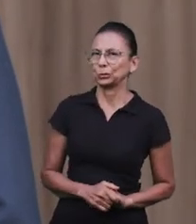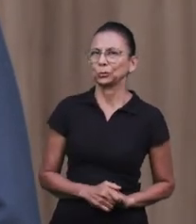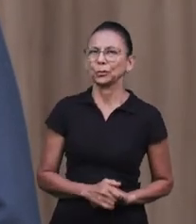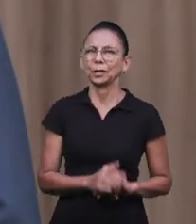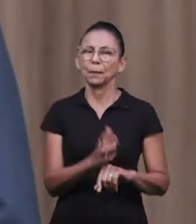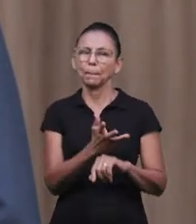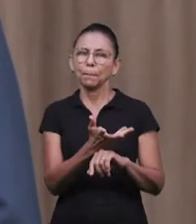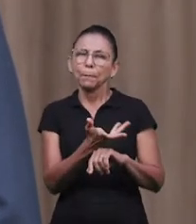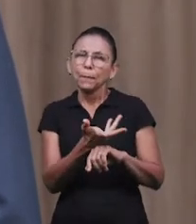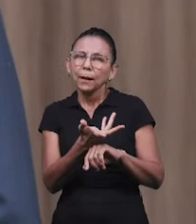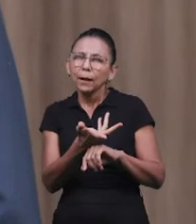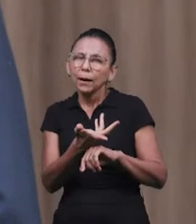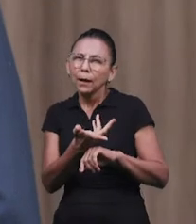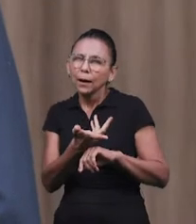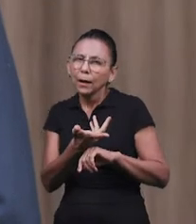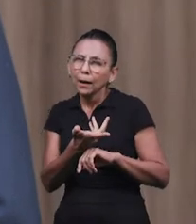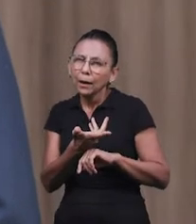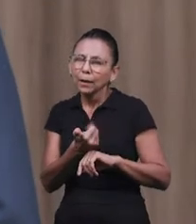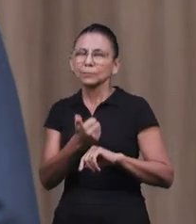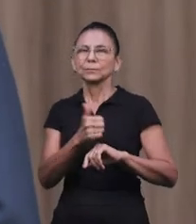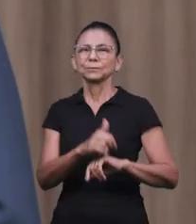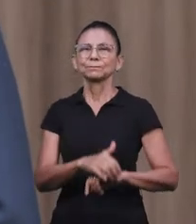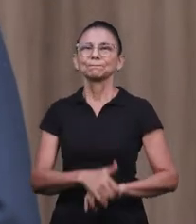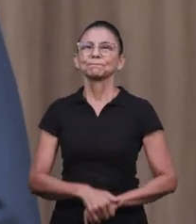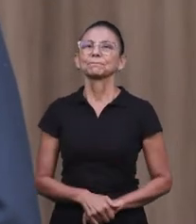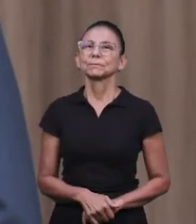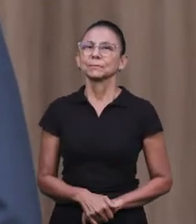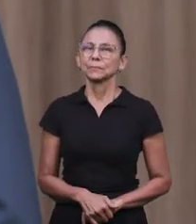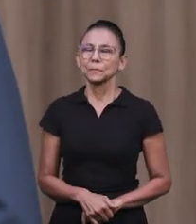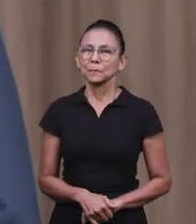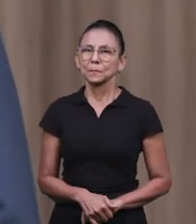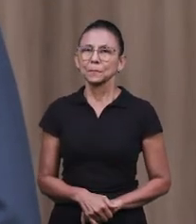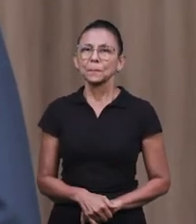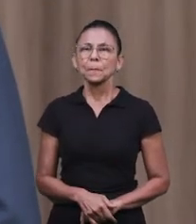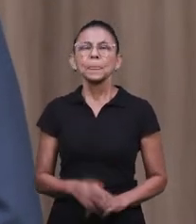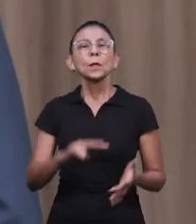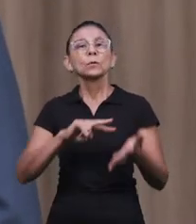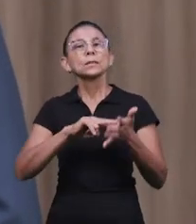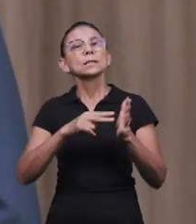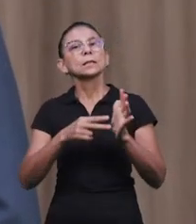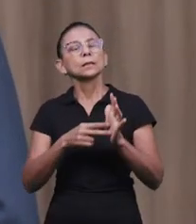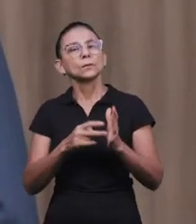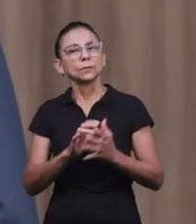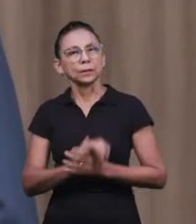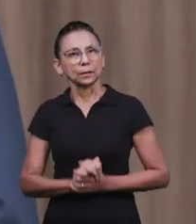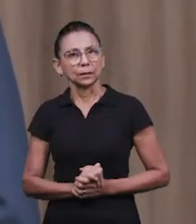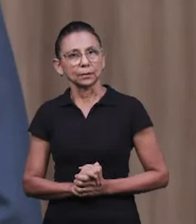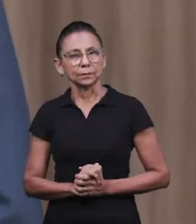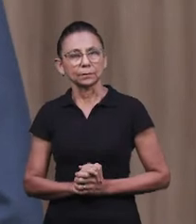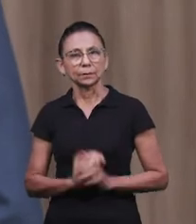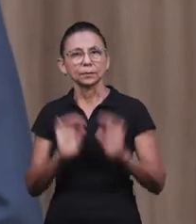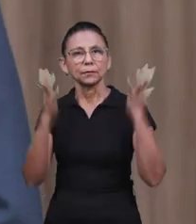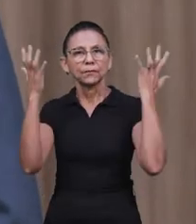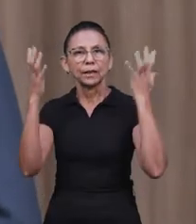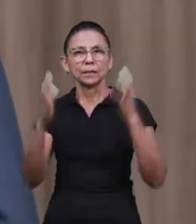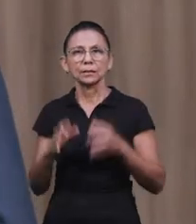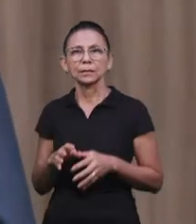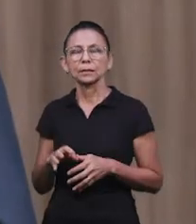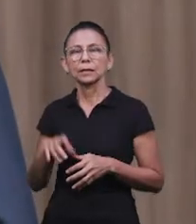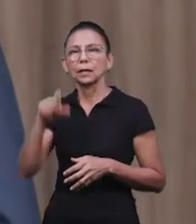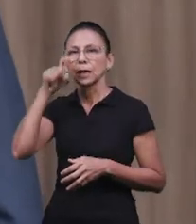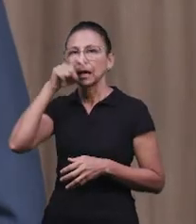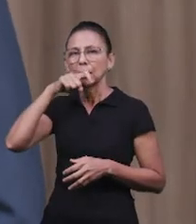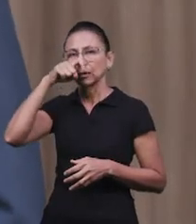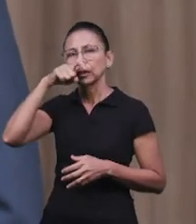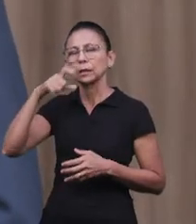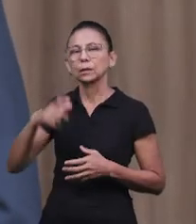para assustar, né? Mas acaba, é bom nós termos um entendimento, o que significa isso e quais os fundamentos de tudo